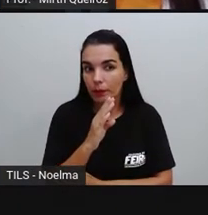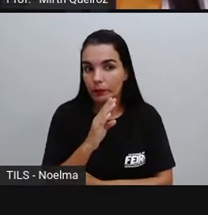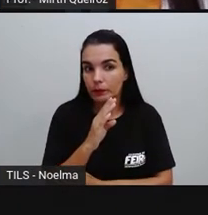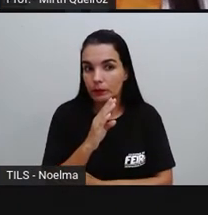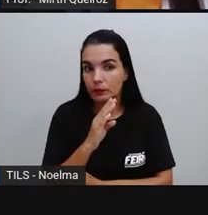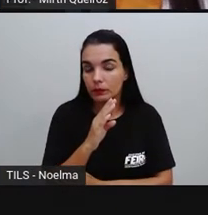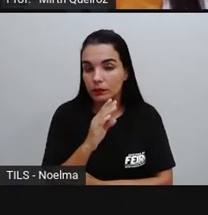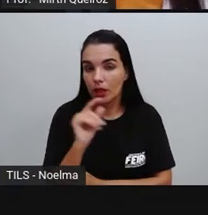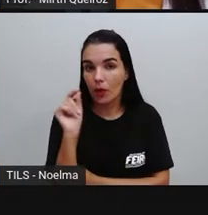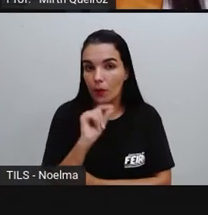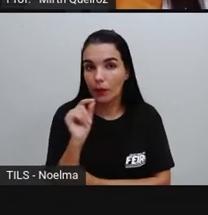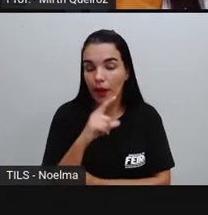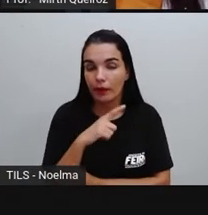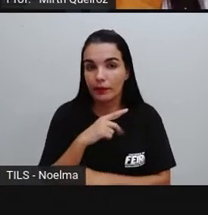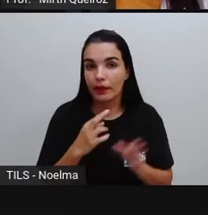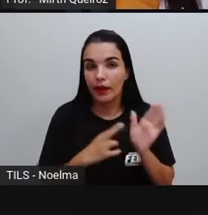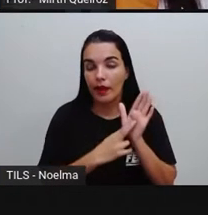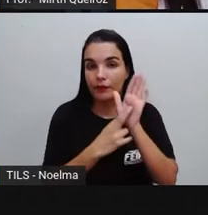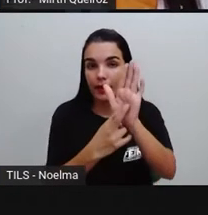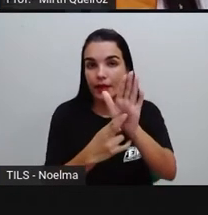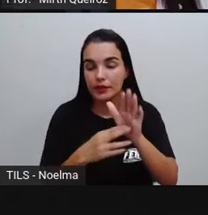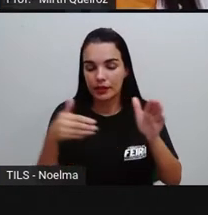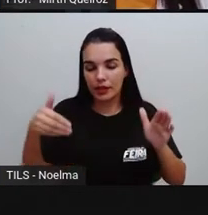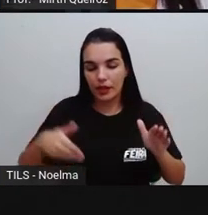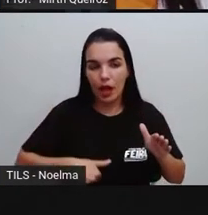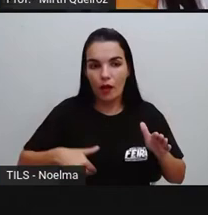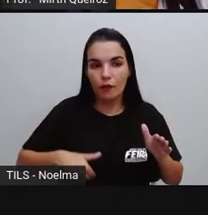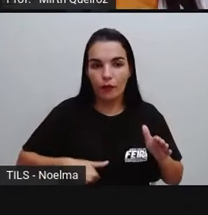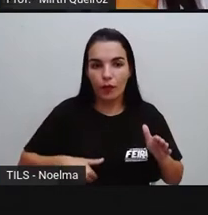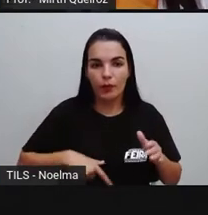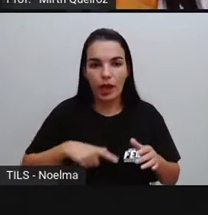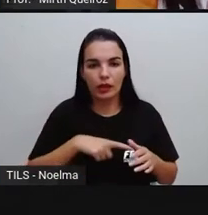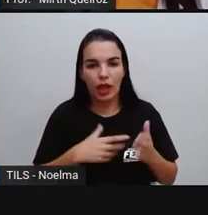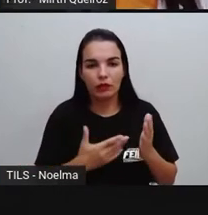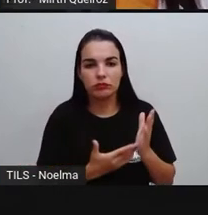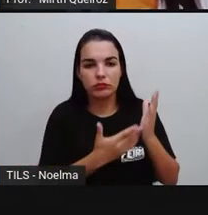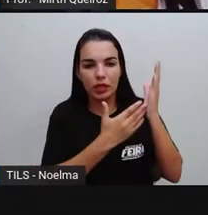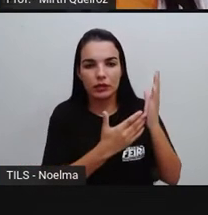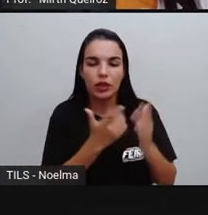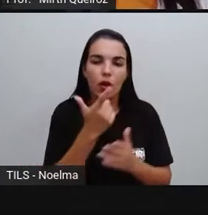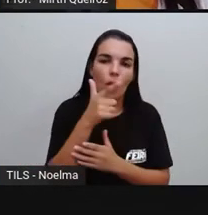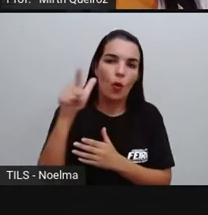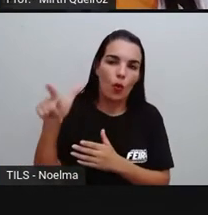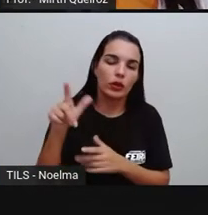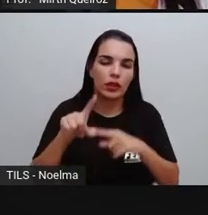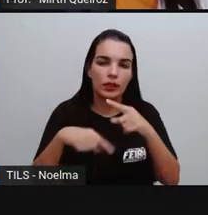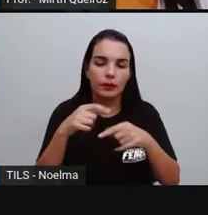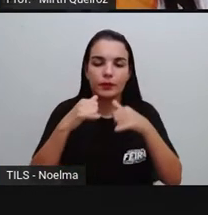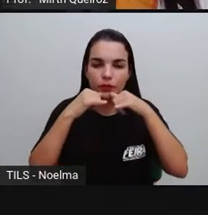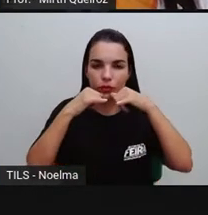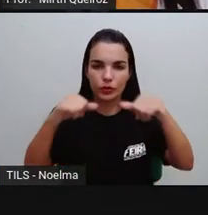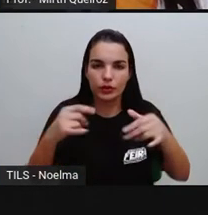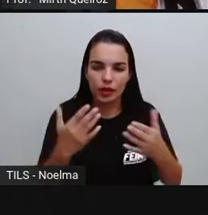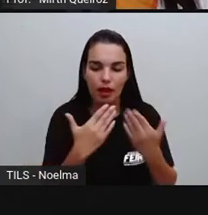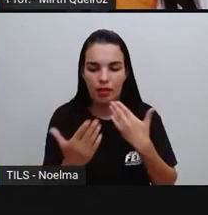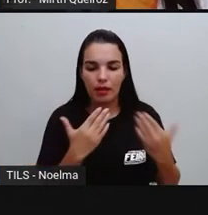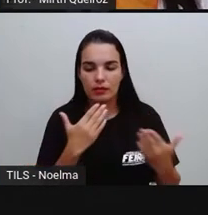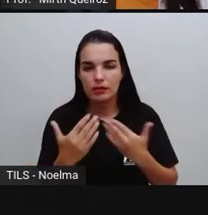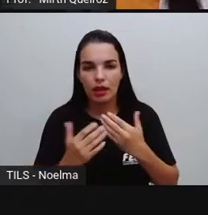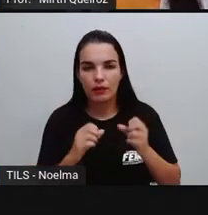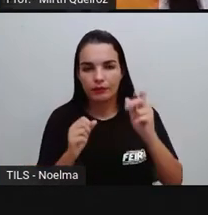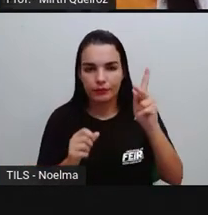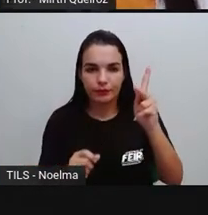que são referências no combate à fome. Nós vamos ver essa matéria e vamos ver mais outra matéria e vamos analisá-la, certo?